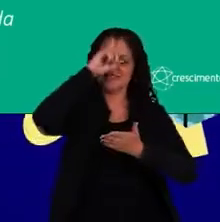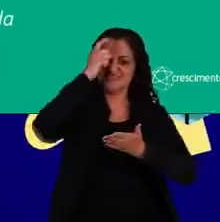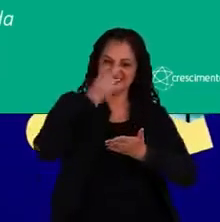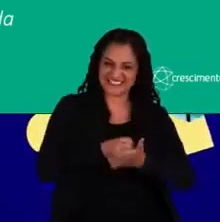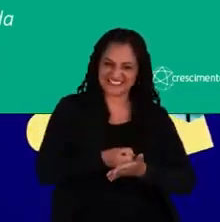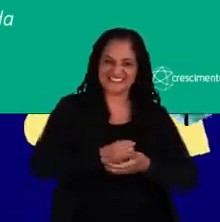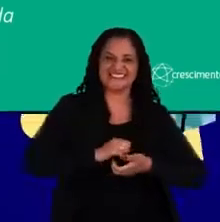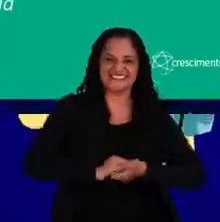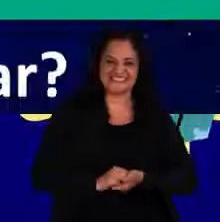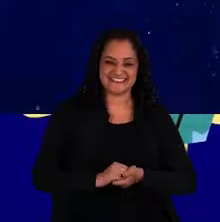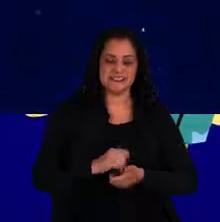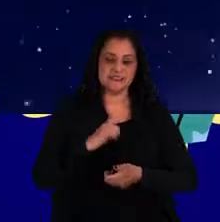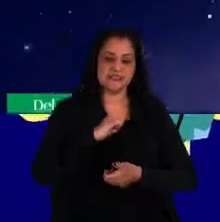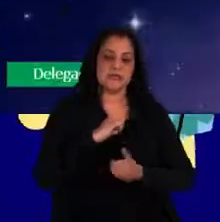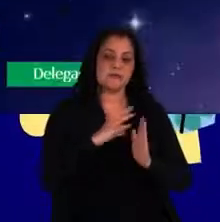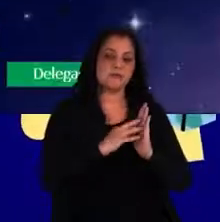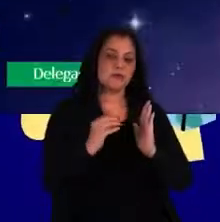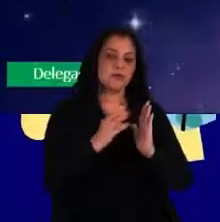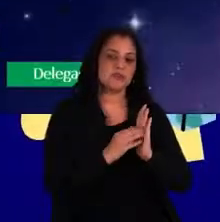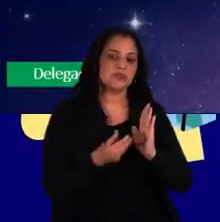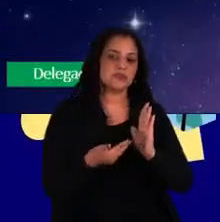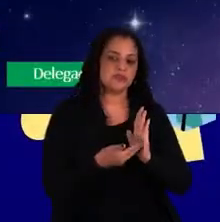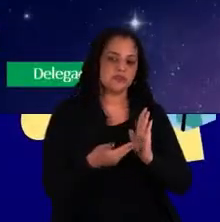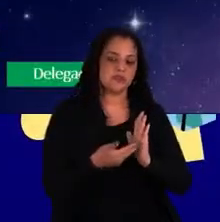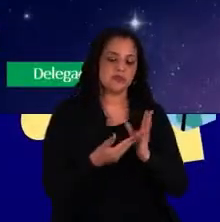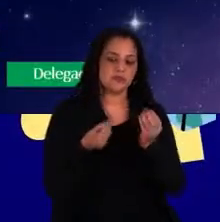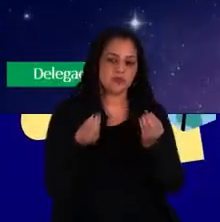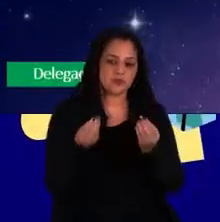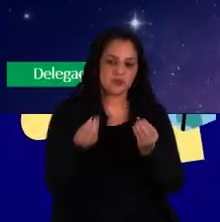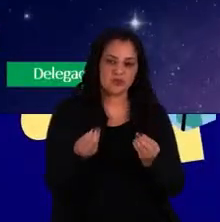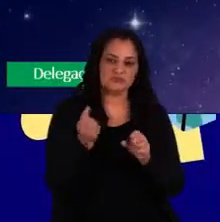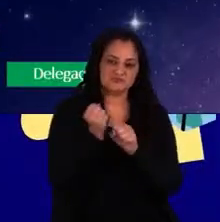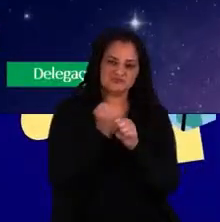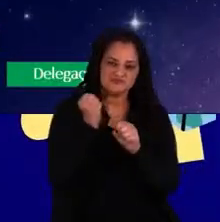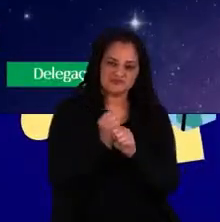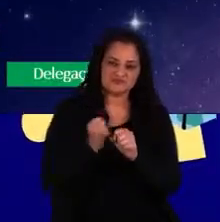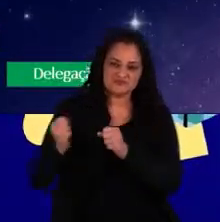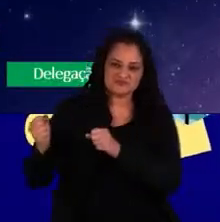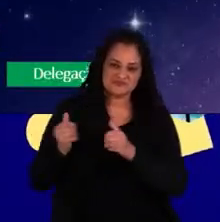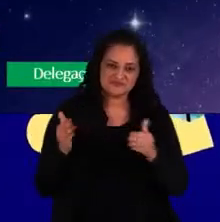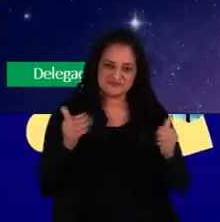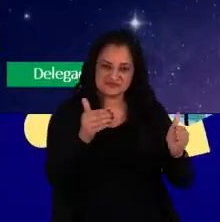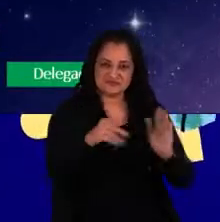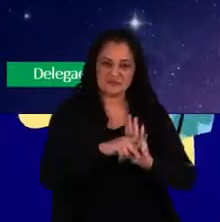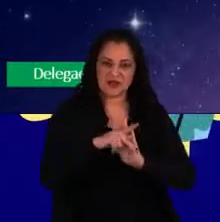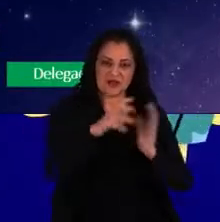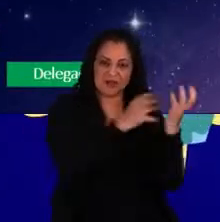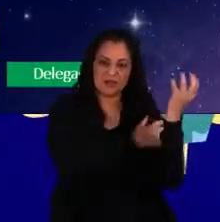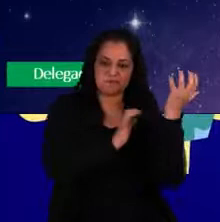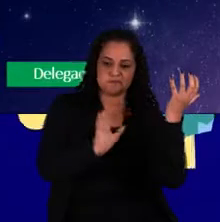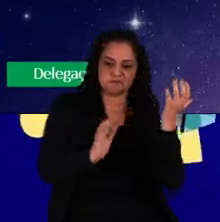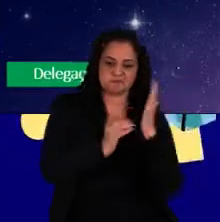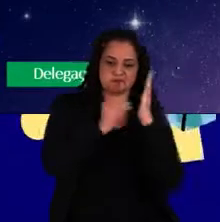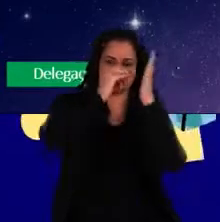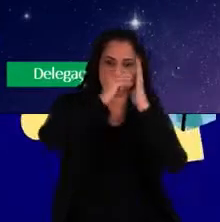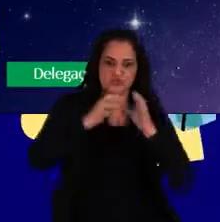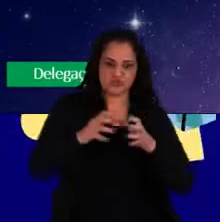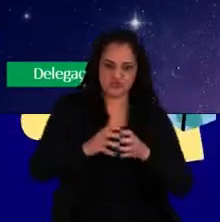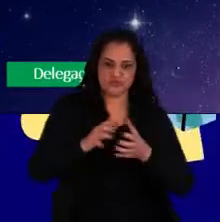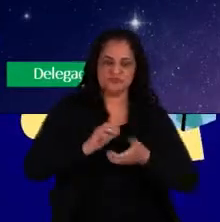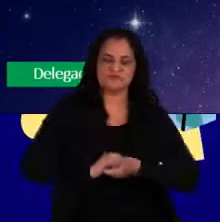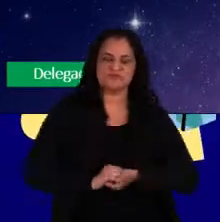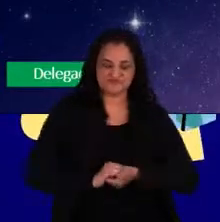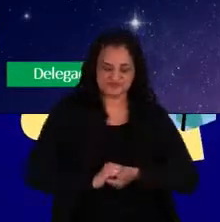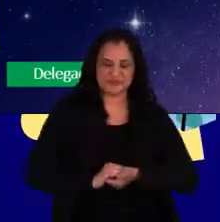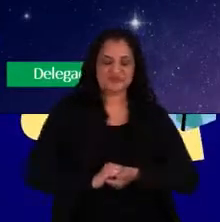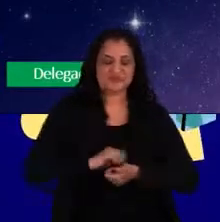decisões. E aí, eu trago um modelo aqui de como nós podemos construir um caminho para empoderar mais o nosso time.